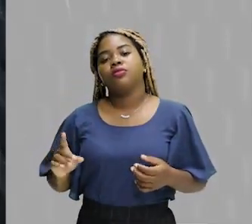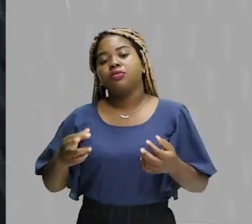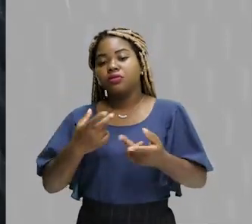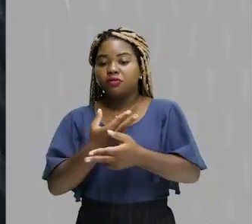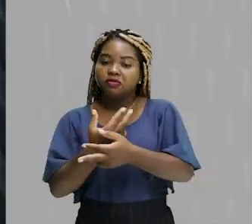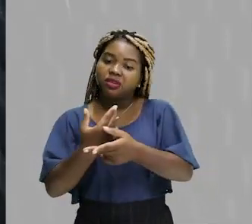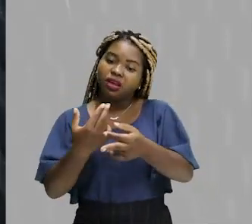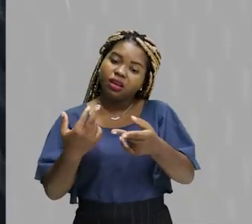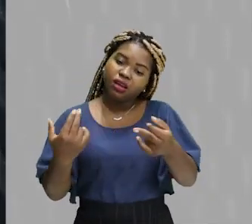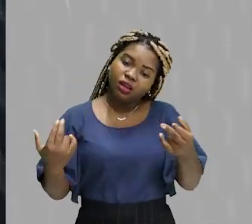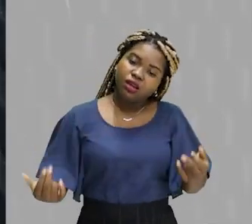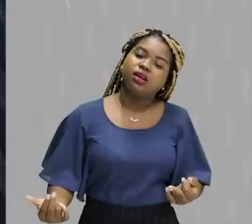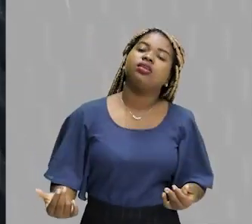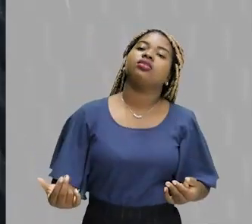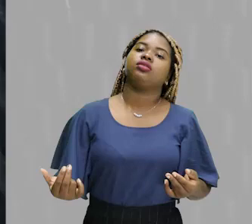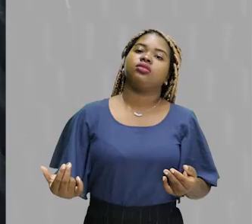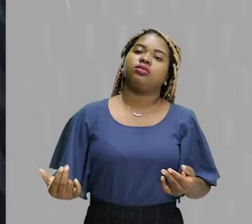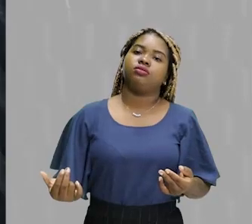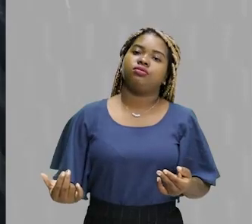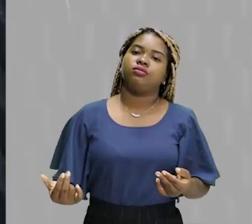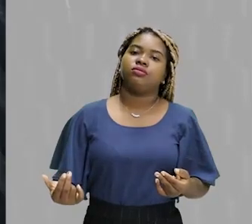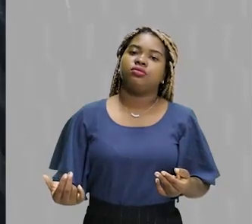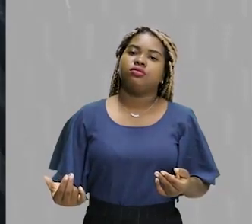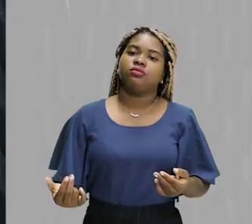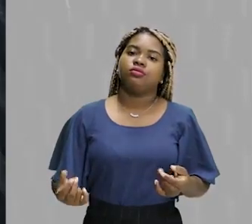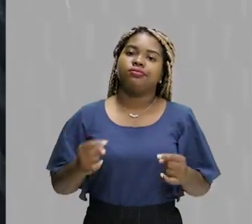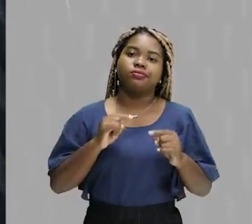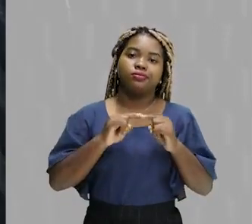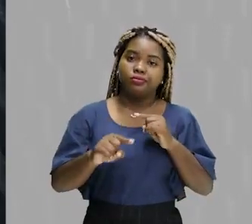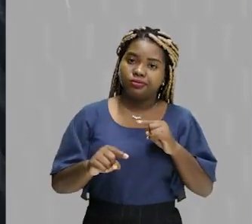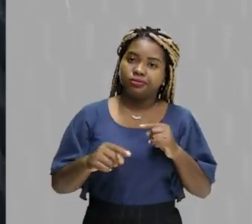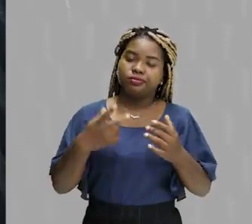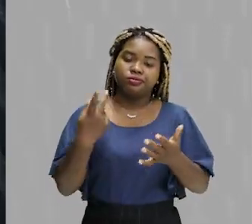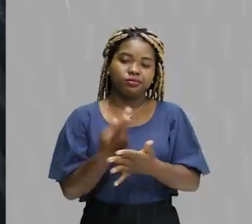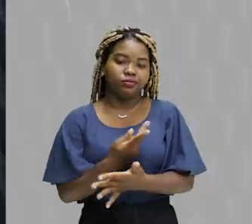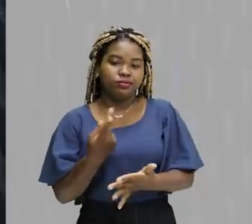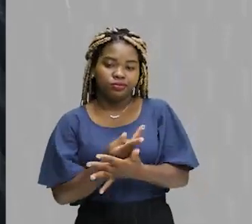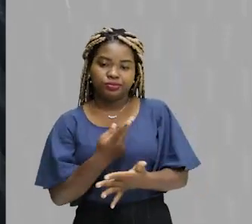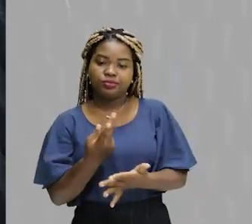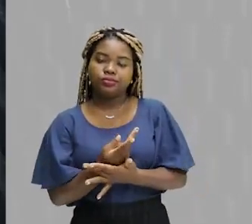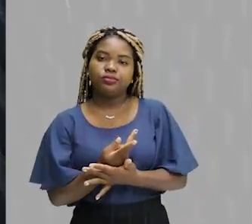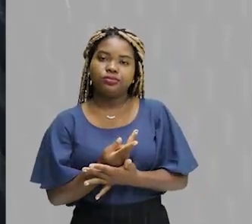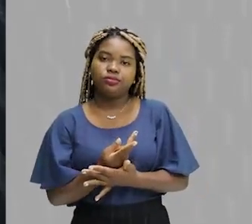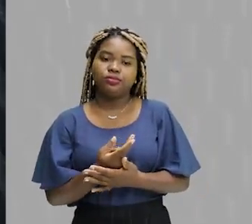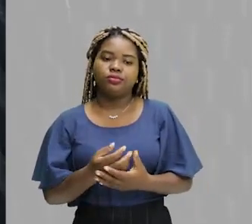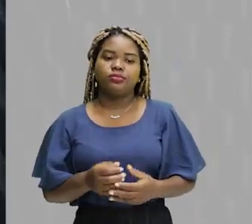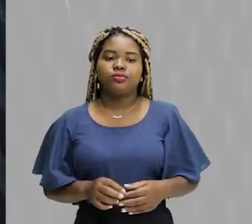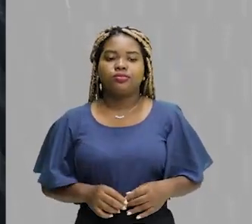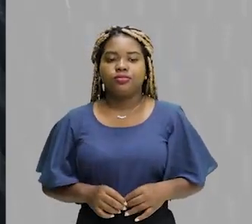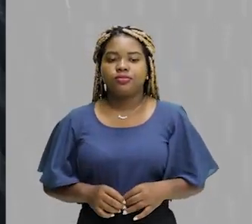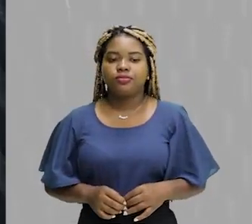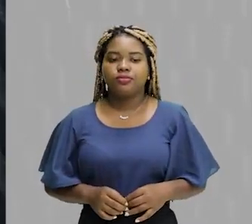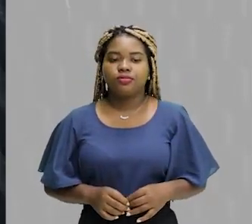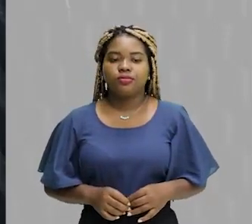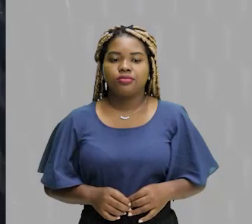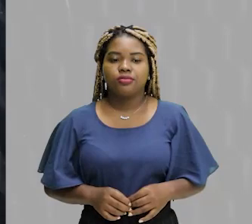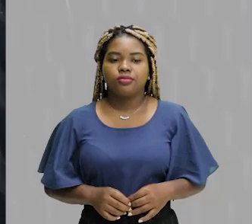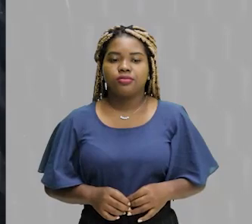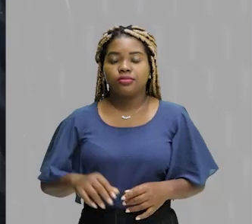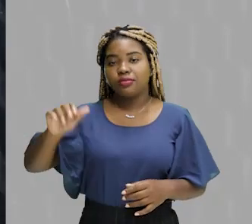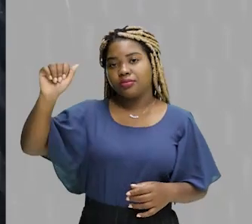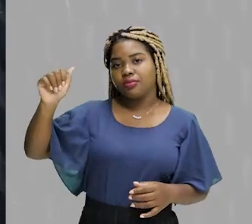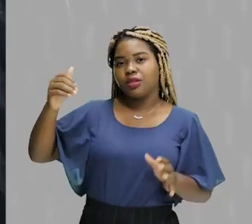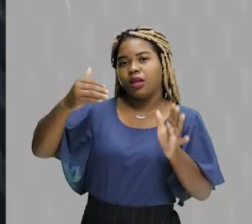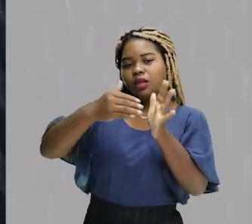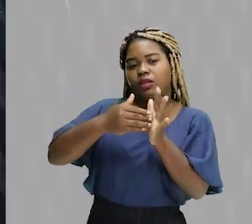extrapolando alguma coisa, trazendo termos errados ou até colocando conhecimentos em lugares que não devem. da letra A até a